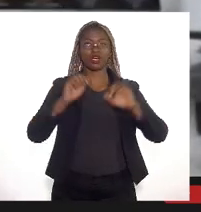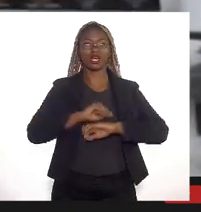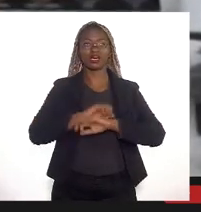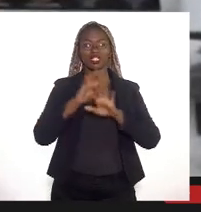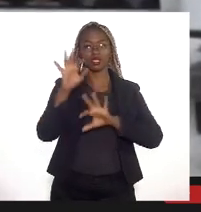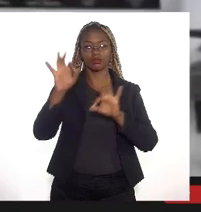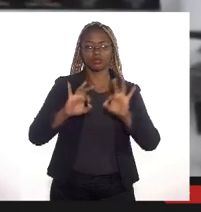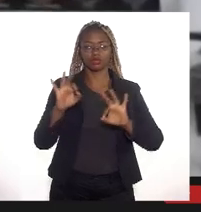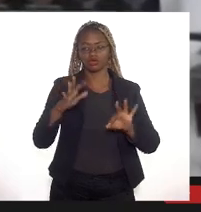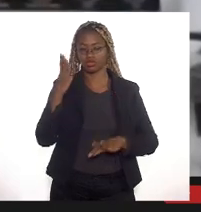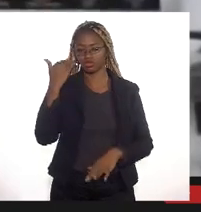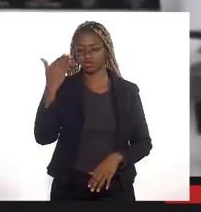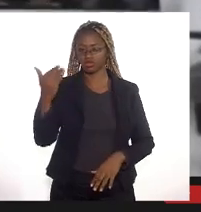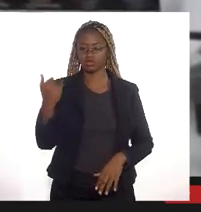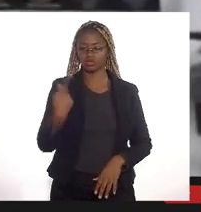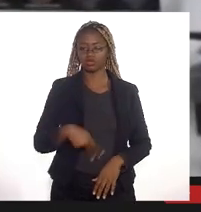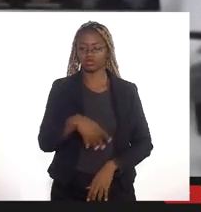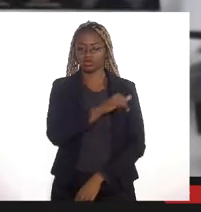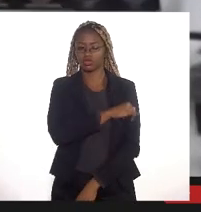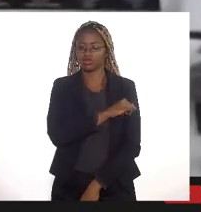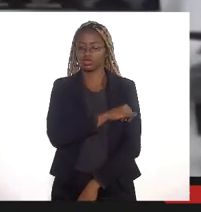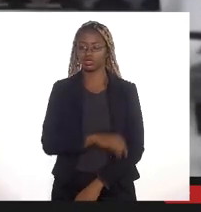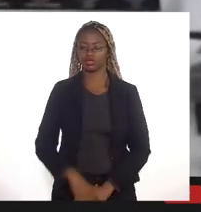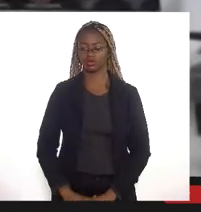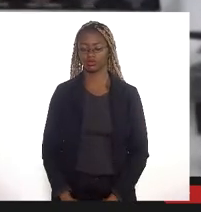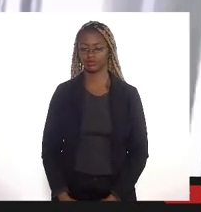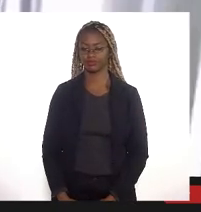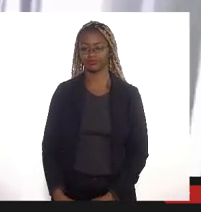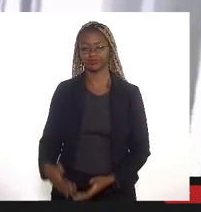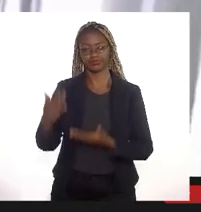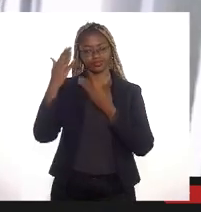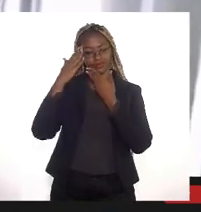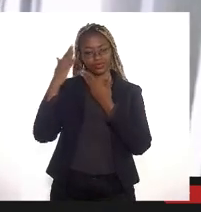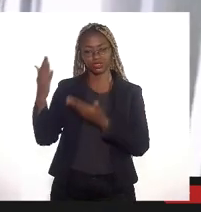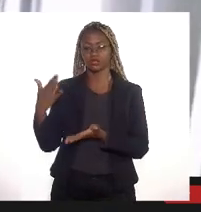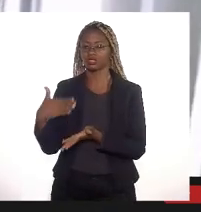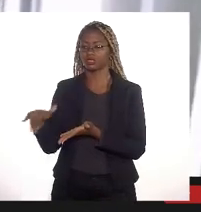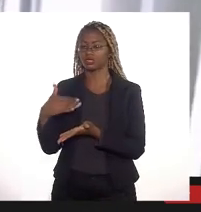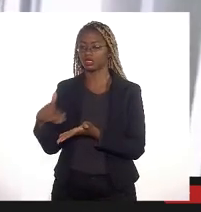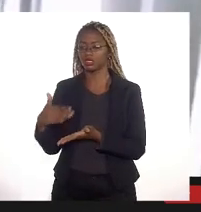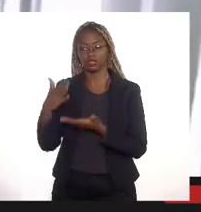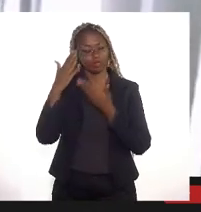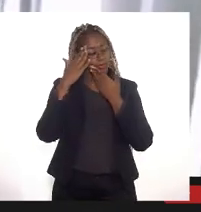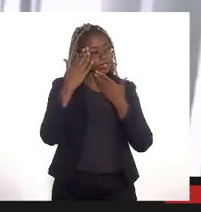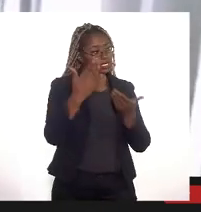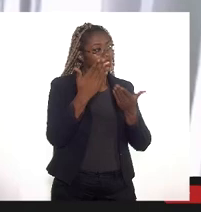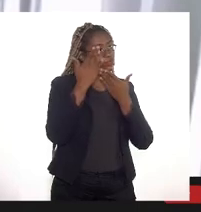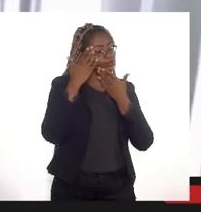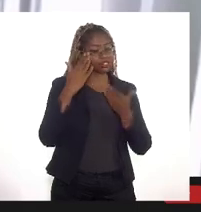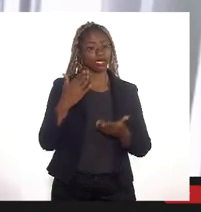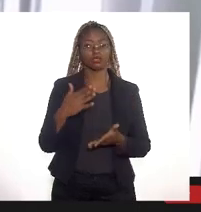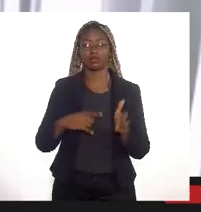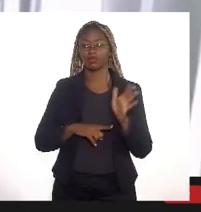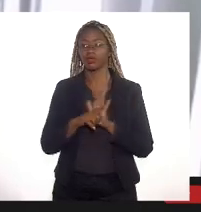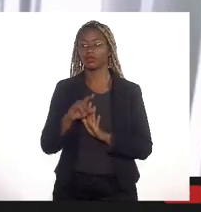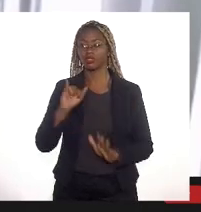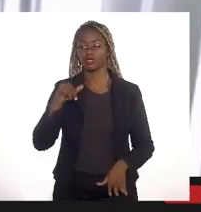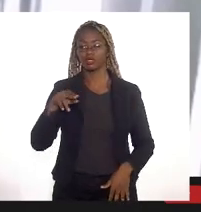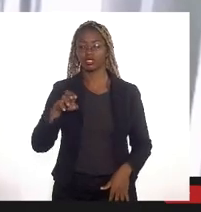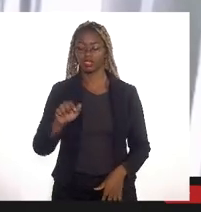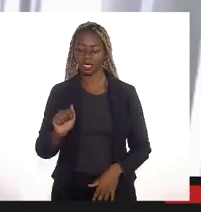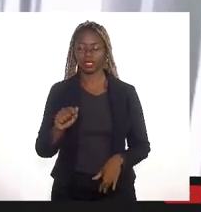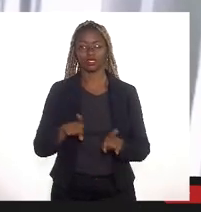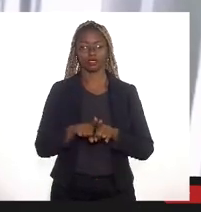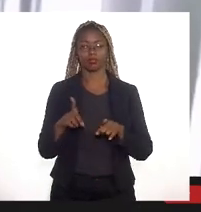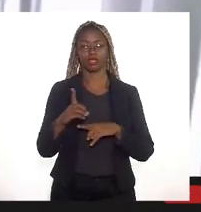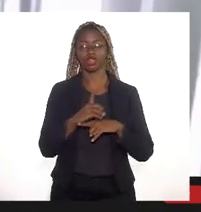maior sucesso do estado do Rio de Janeiro deputado obrigado obrigado secretário Leandro Guimarães eu pergunto ao INEA a defensoria